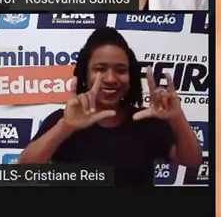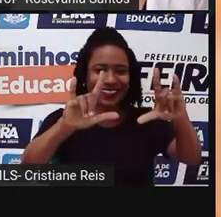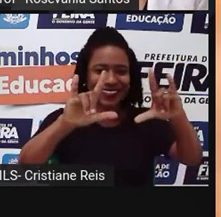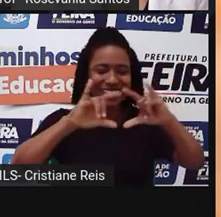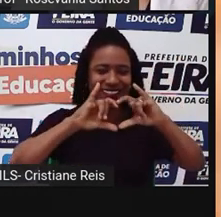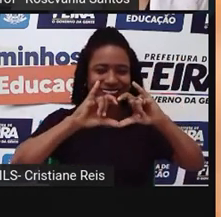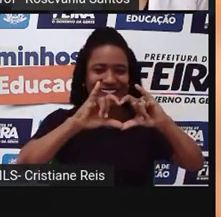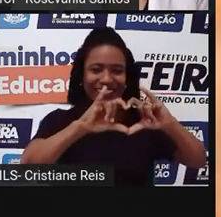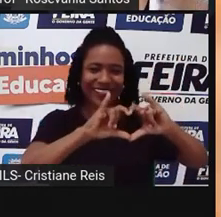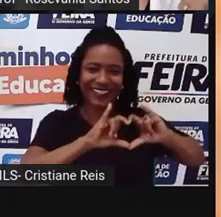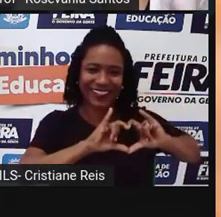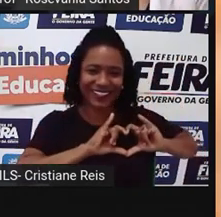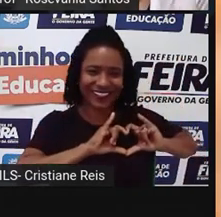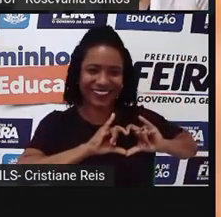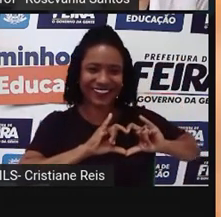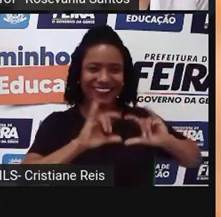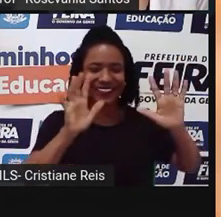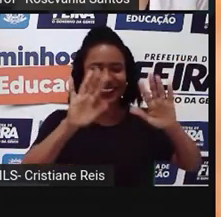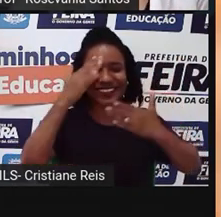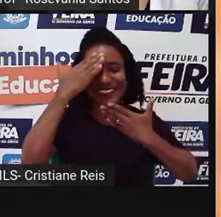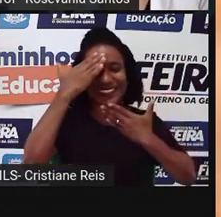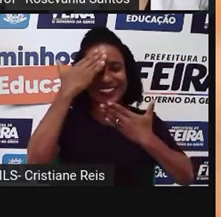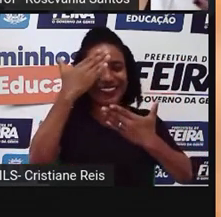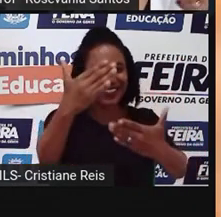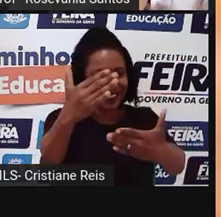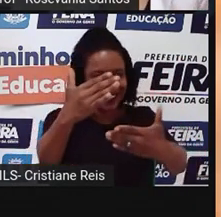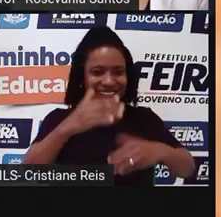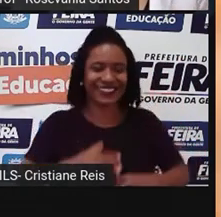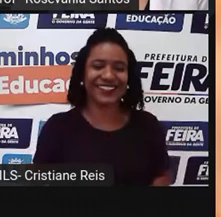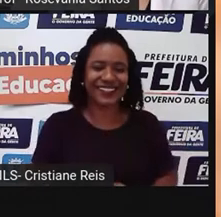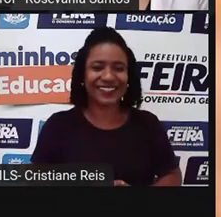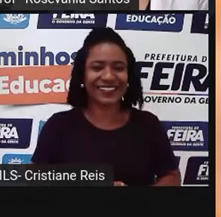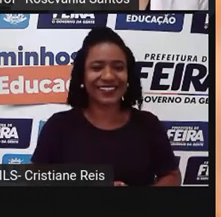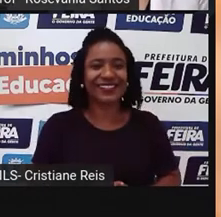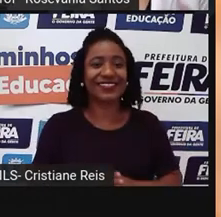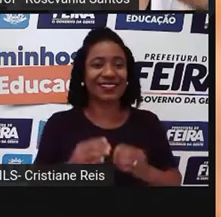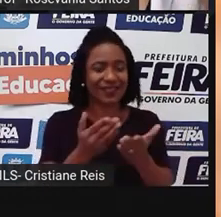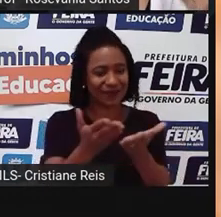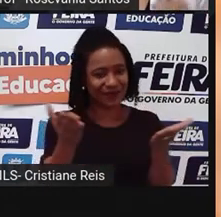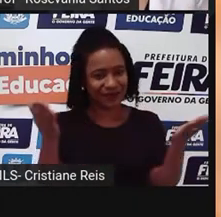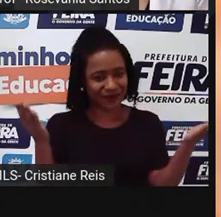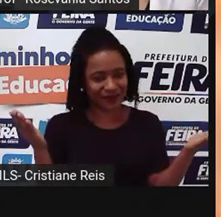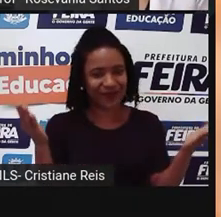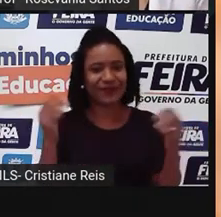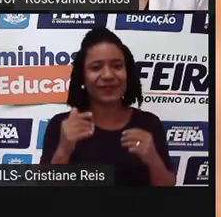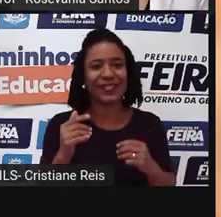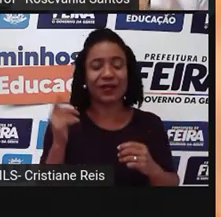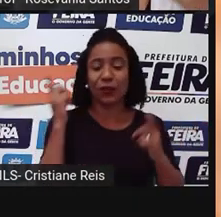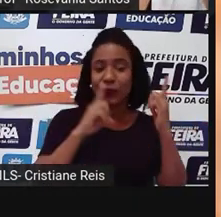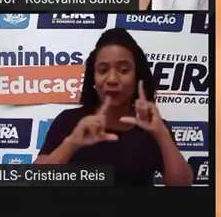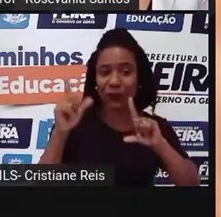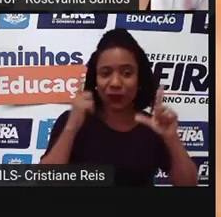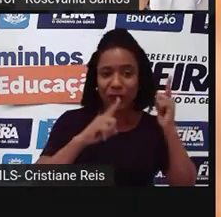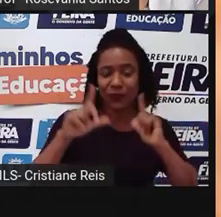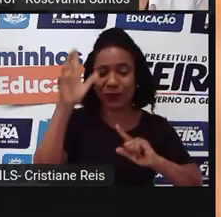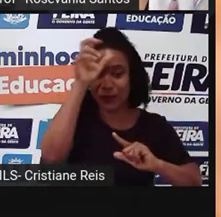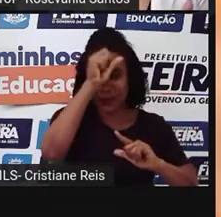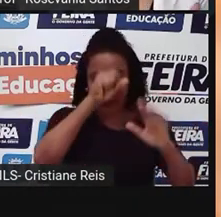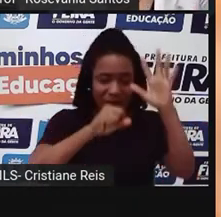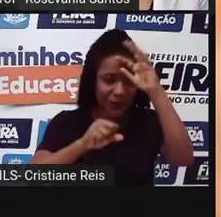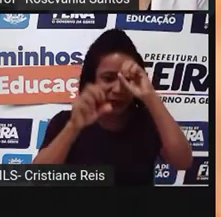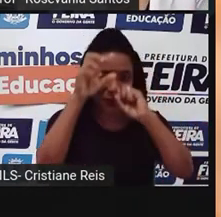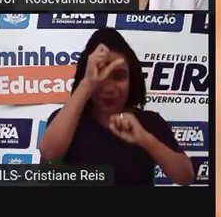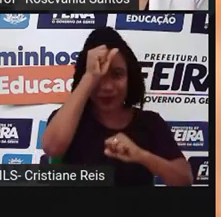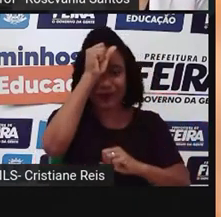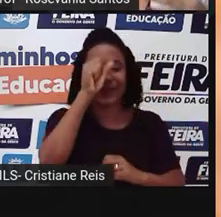Gratidão, meus queridos. Obrigada mesmo por tudo. E eu espero que vocês tenham, né? Conseguido êxito, né? Passar para a